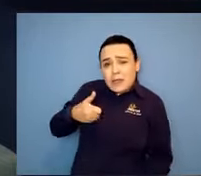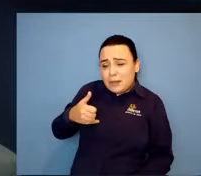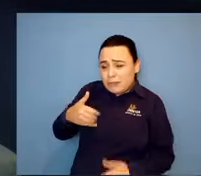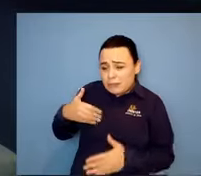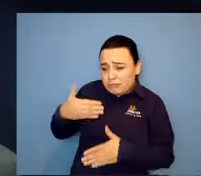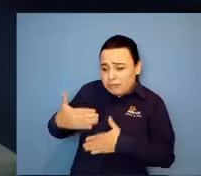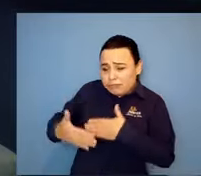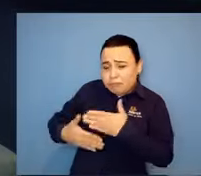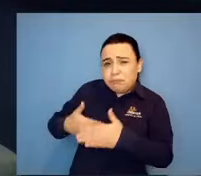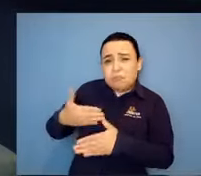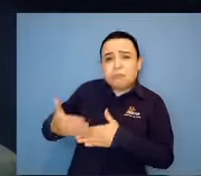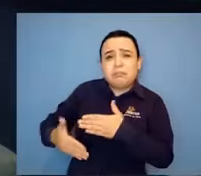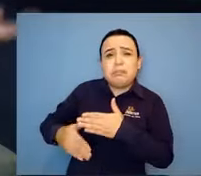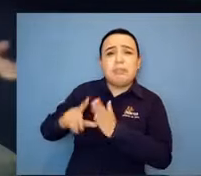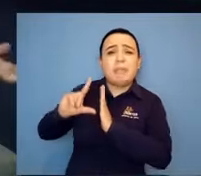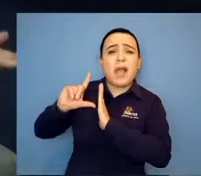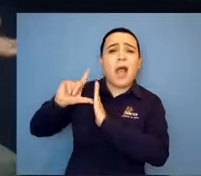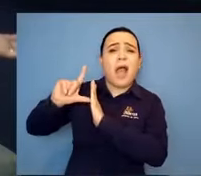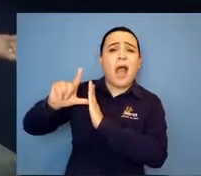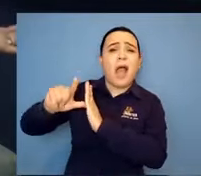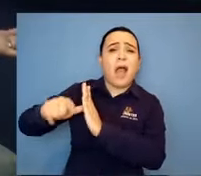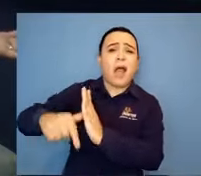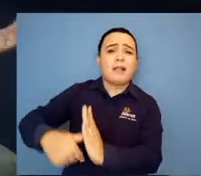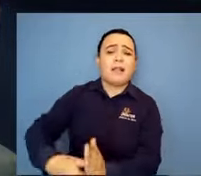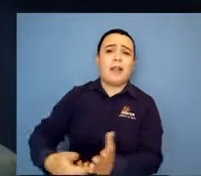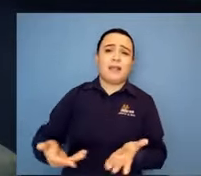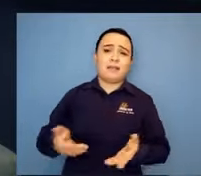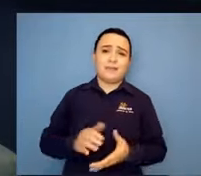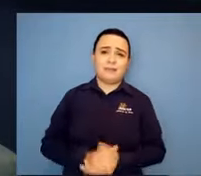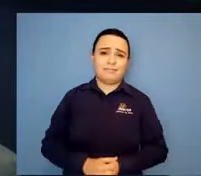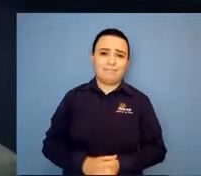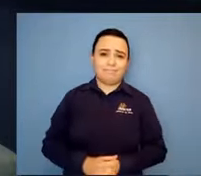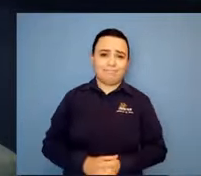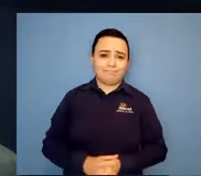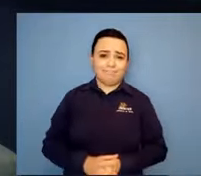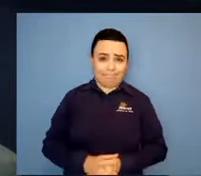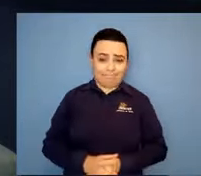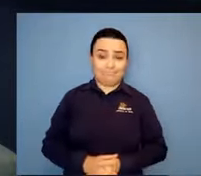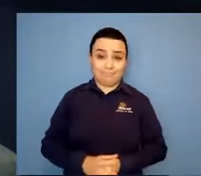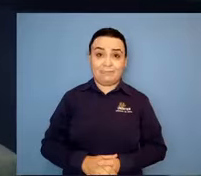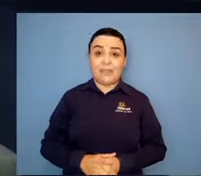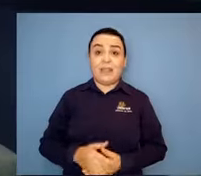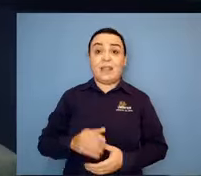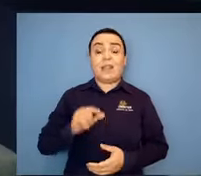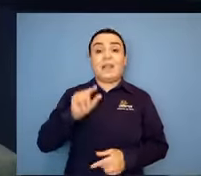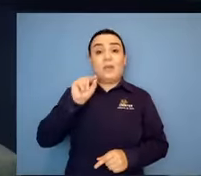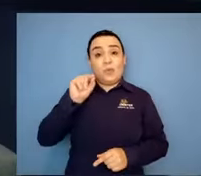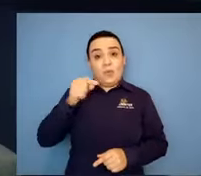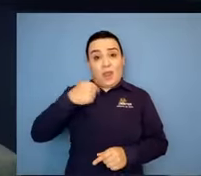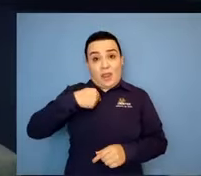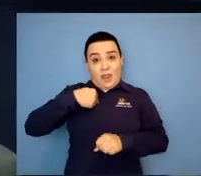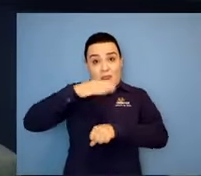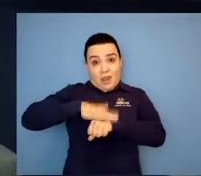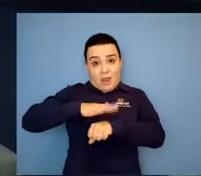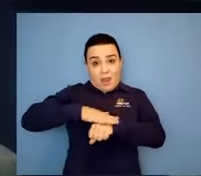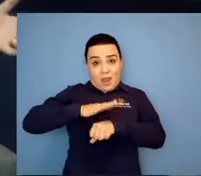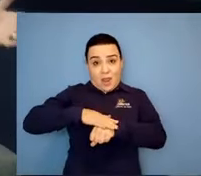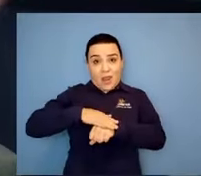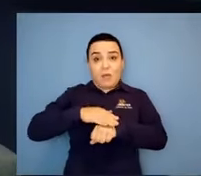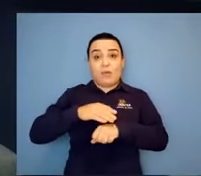criança andando e entro em contato aqui com os meus médicos, né? Sim. Quando a médica é linda, dá tempo de fazer transplante.